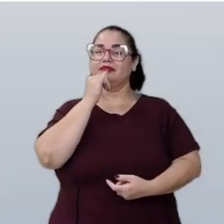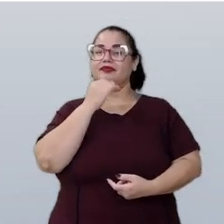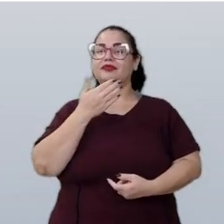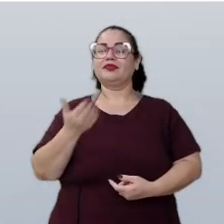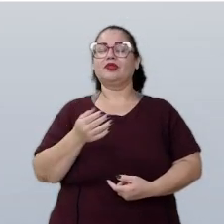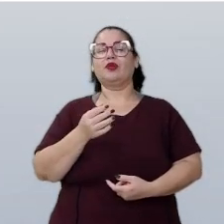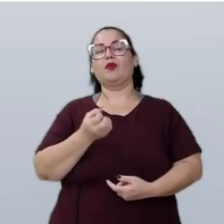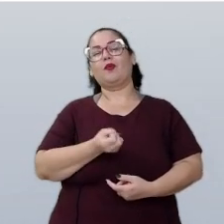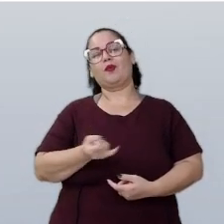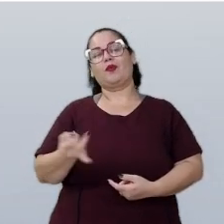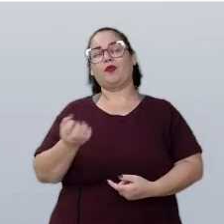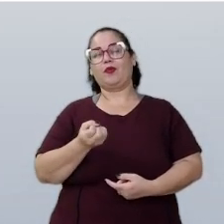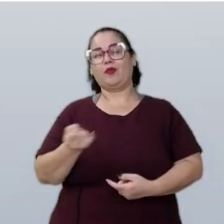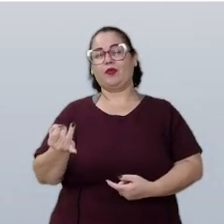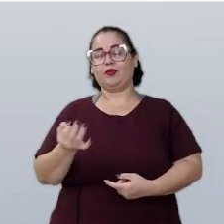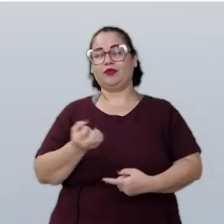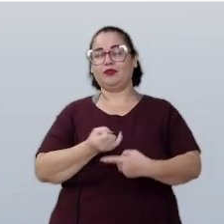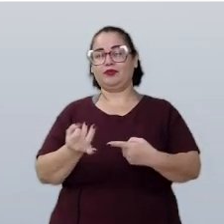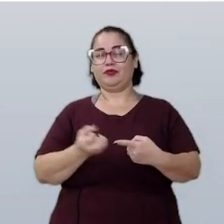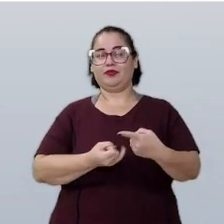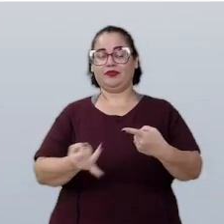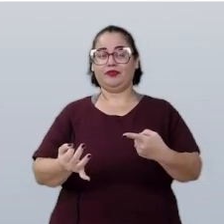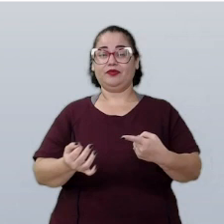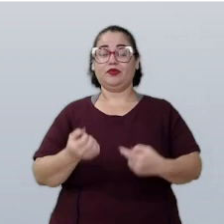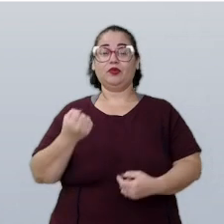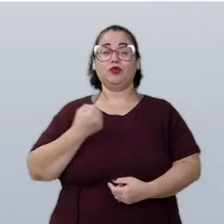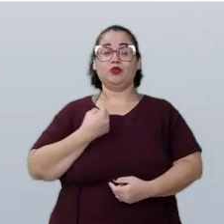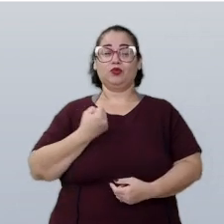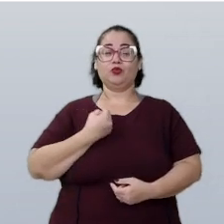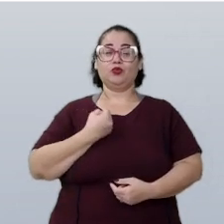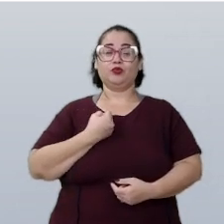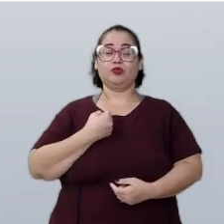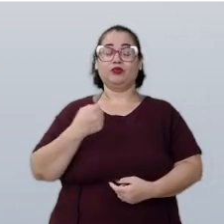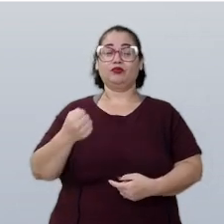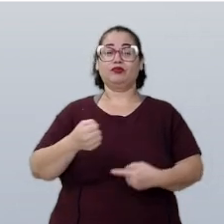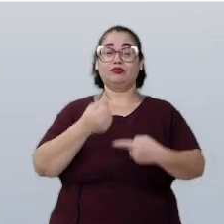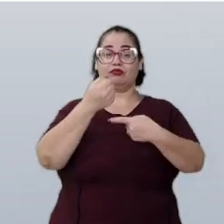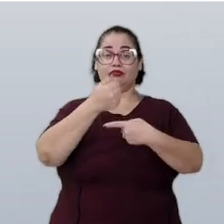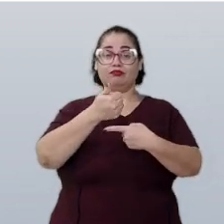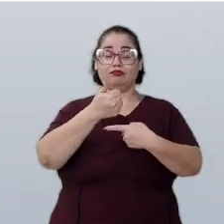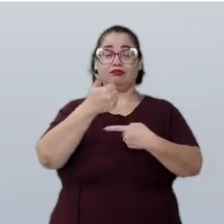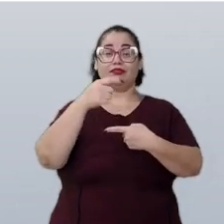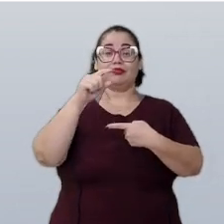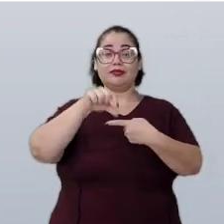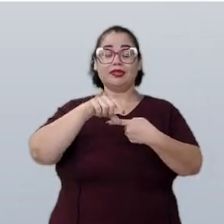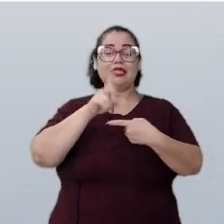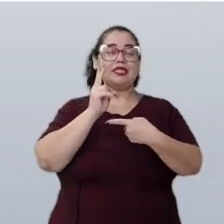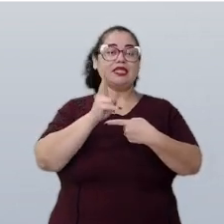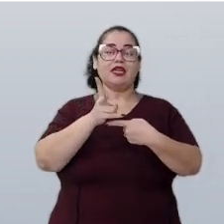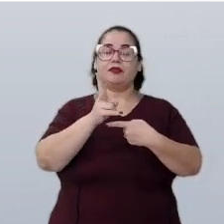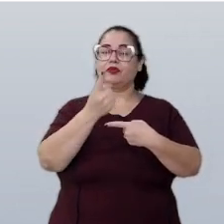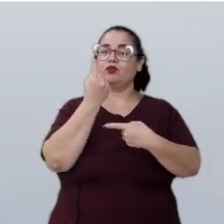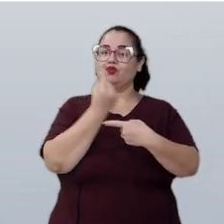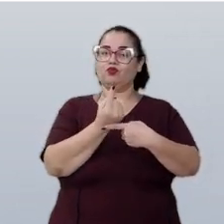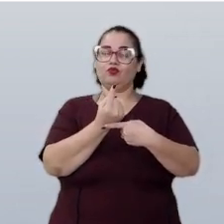fração unitária, o numerador sempre será 1.